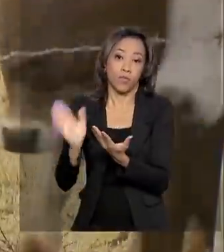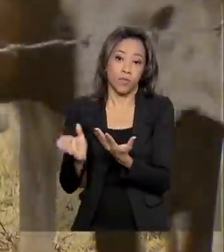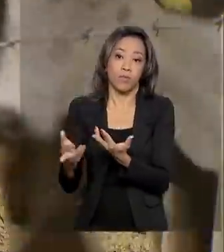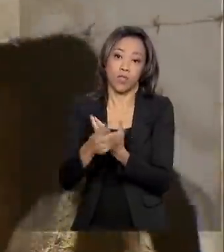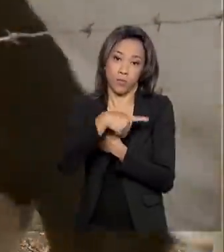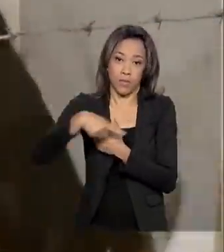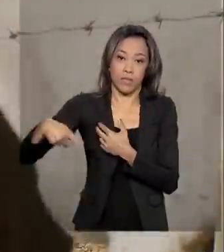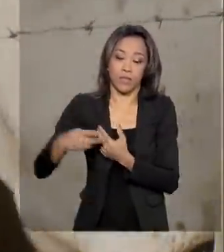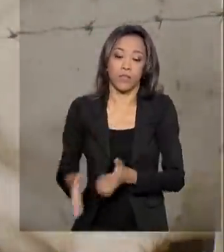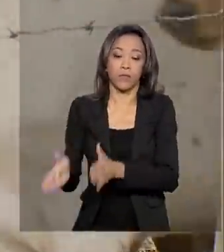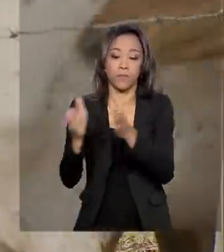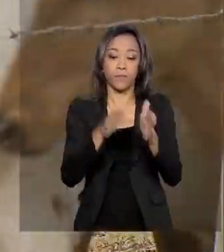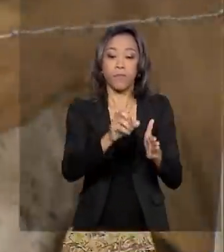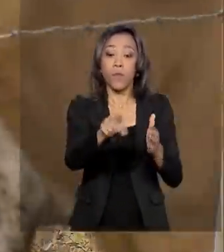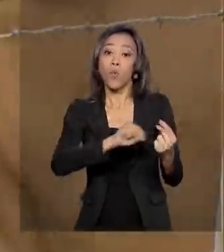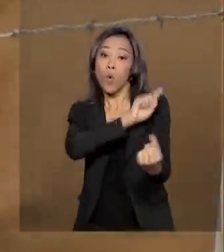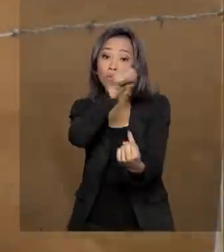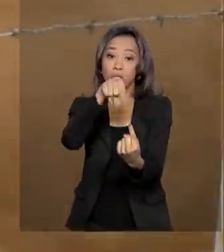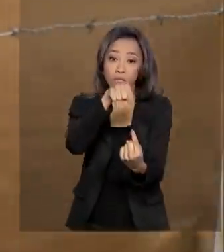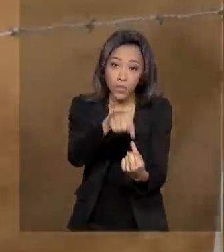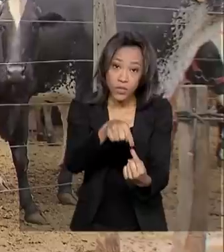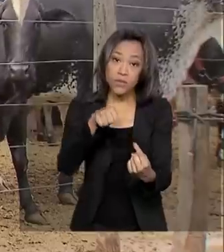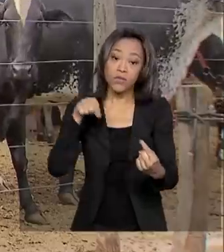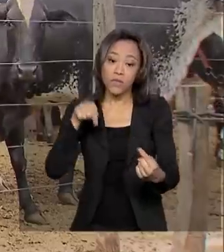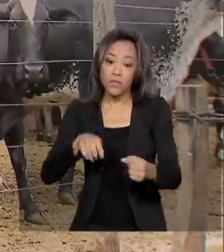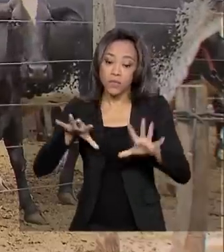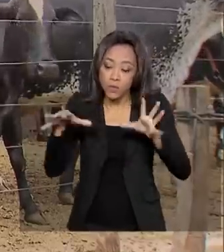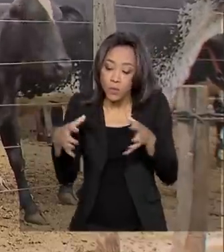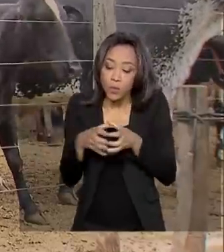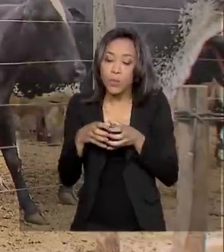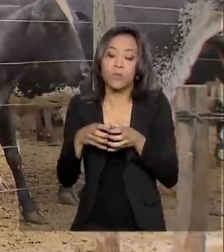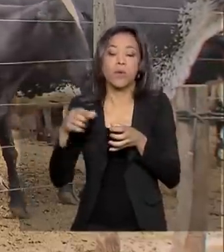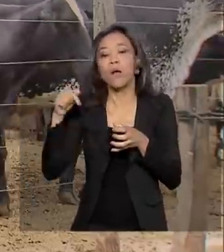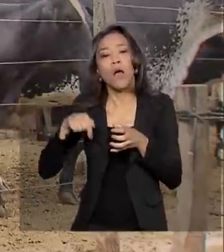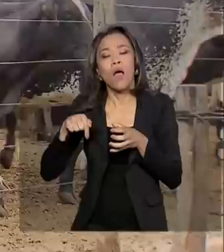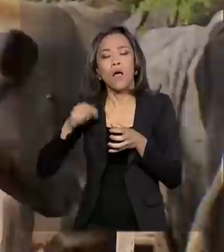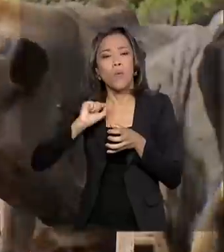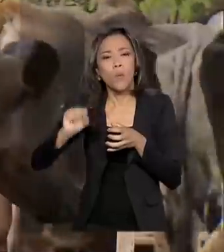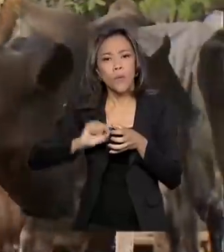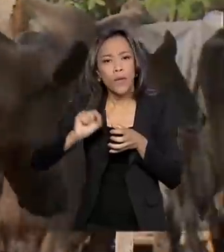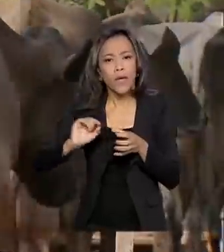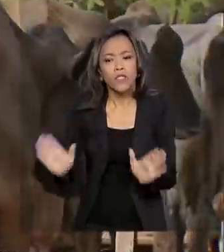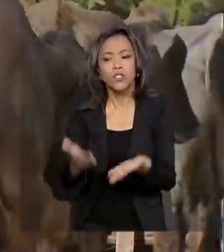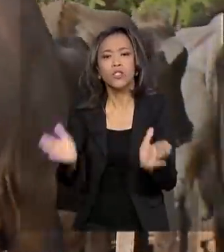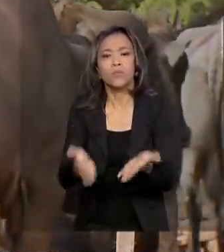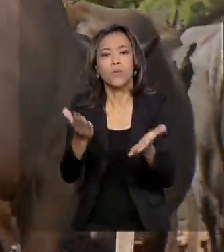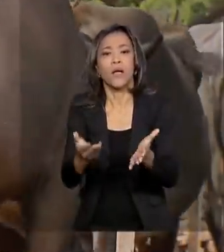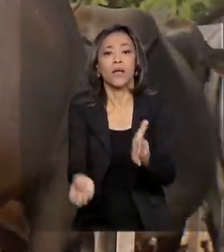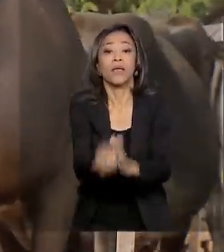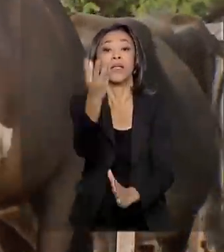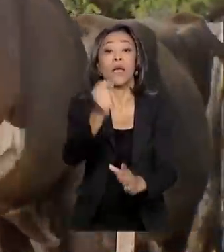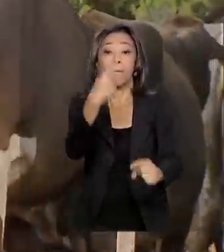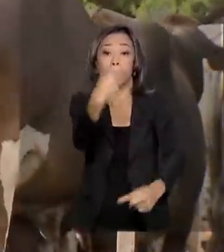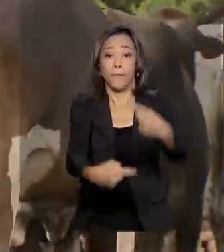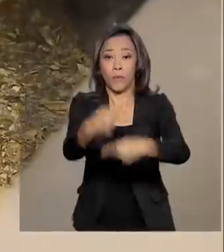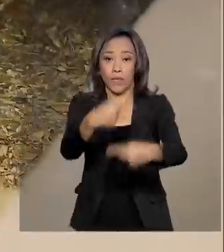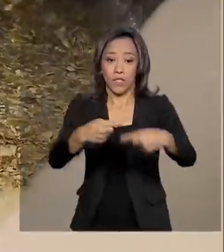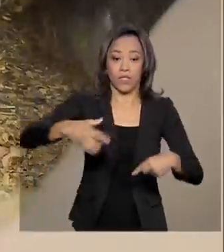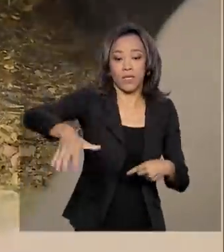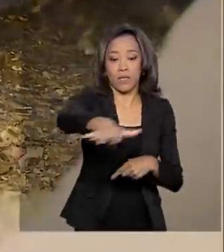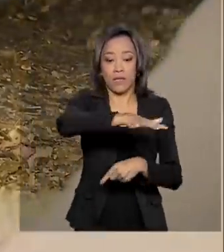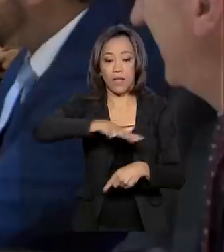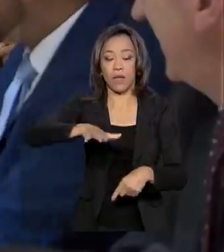objetivo da Frente Parlamentar da Agropecuária é estimular e ampliar políticas públicas para o setor no